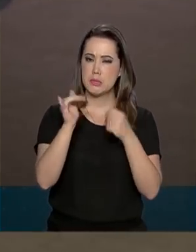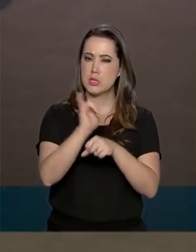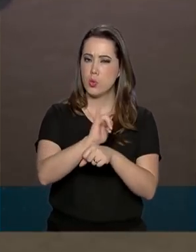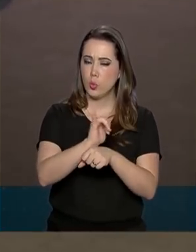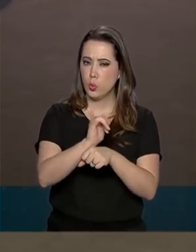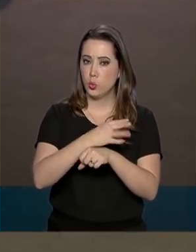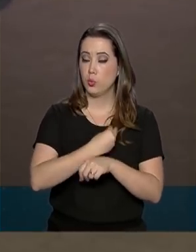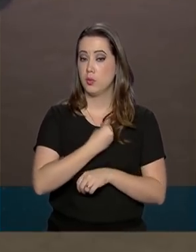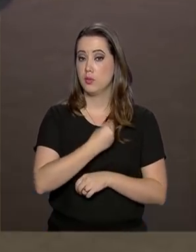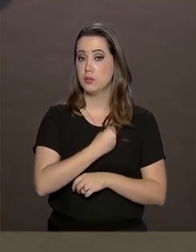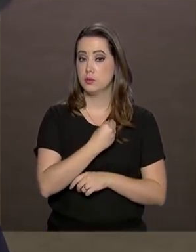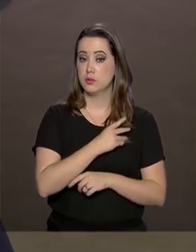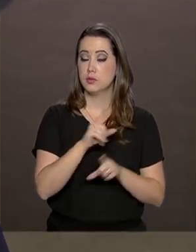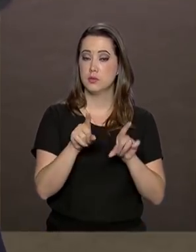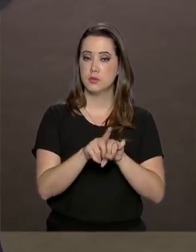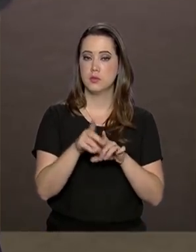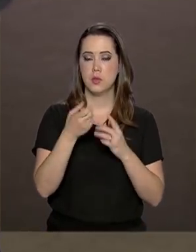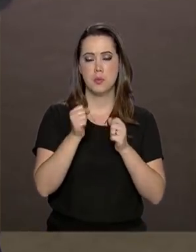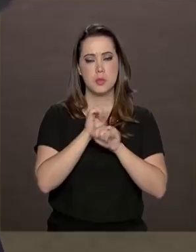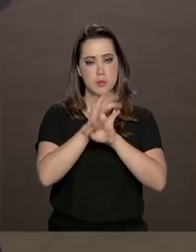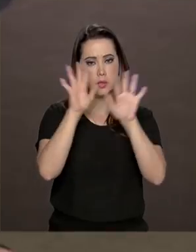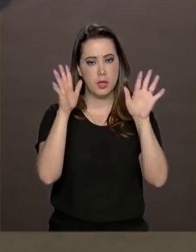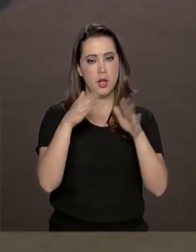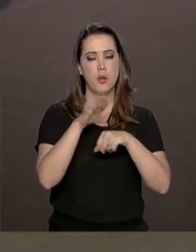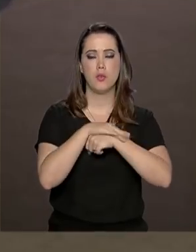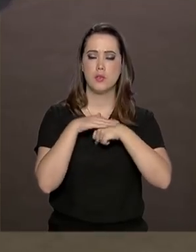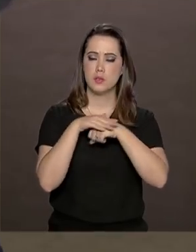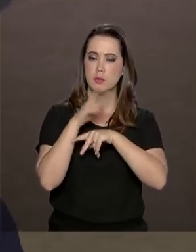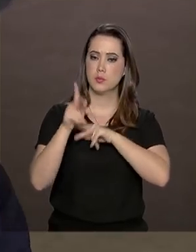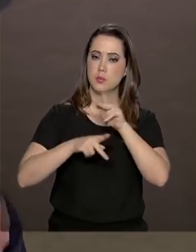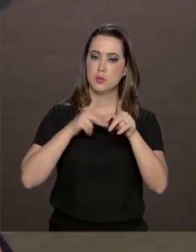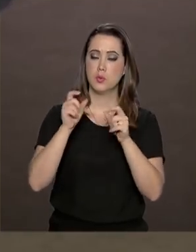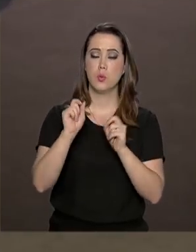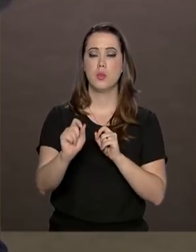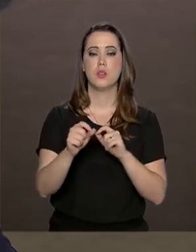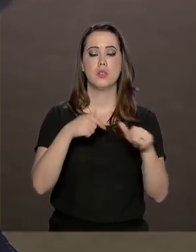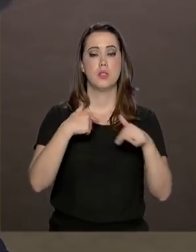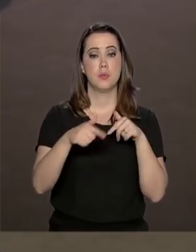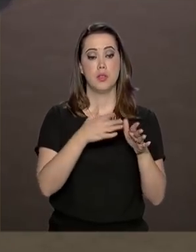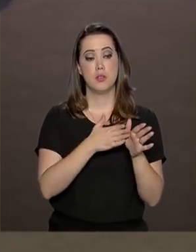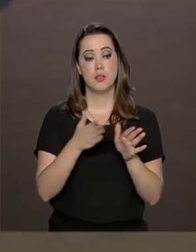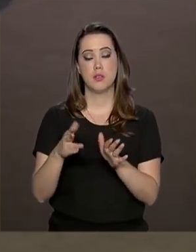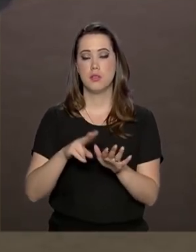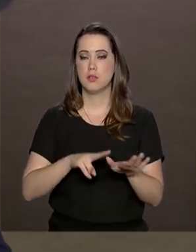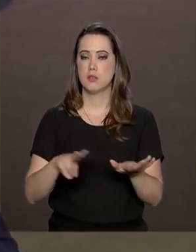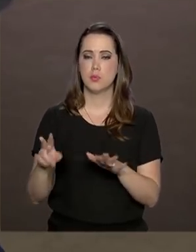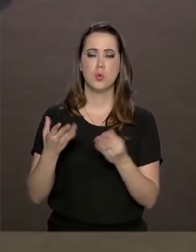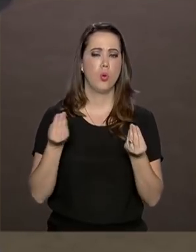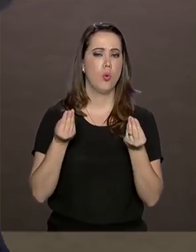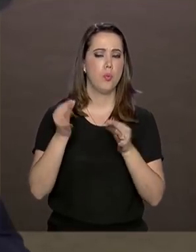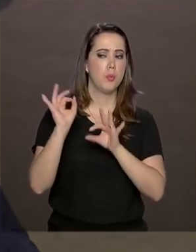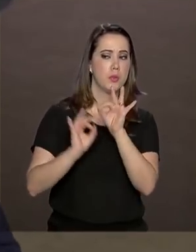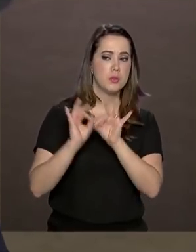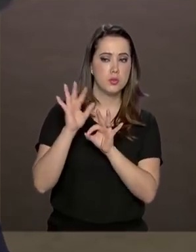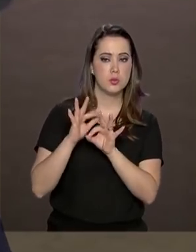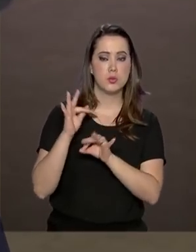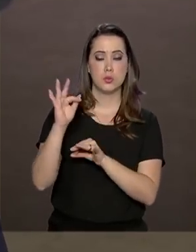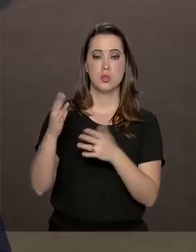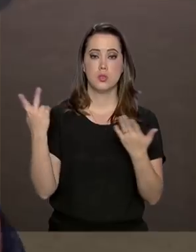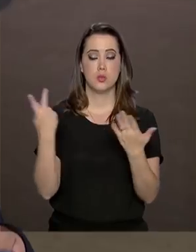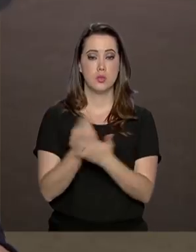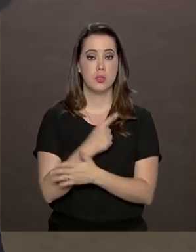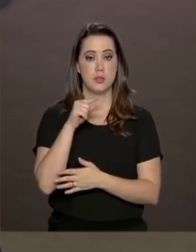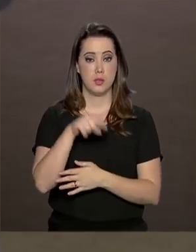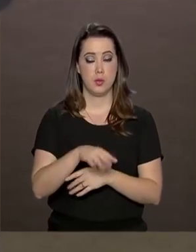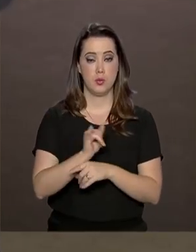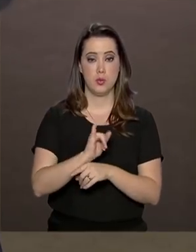deixar transparentes os atos do governo, conversar com a população sobre o que foi trabalhado naquela semana e quais são os planos para o futuro. E essa live que está acontecendo agora